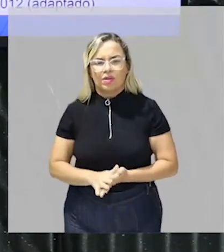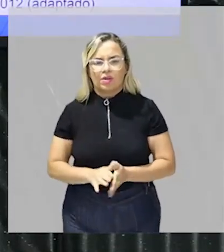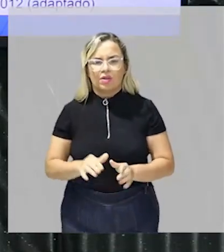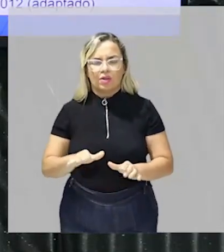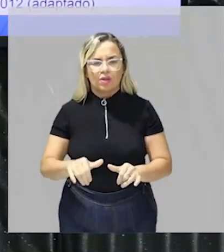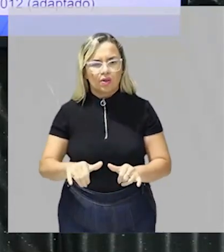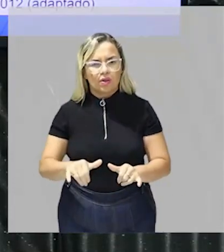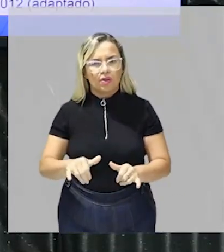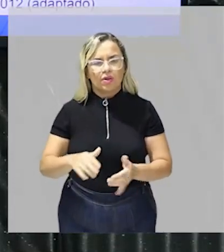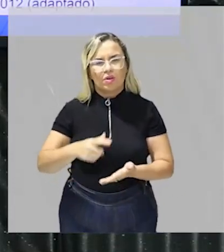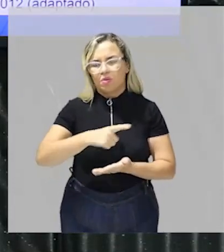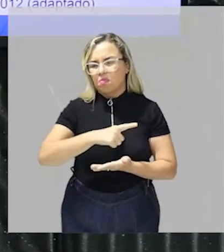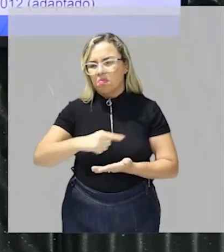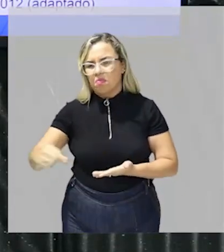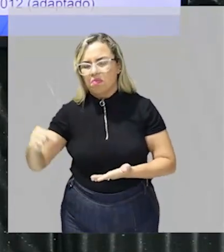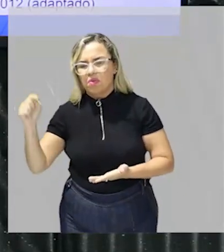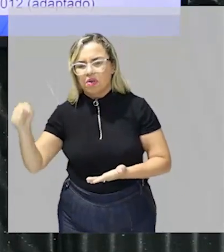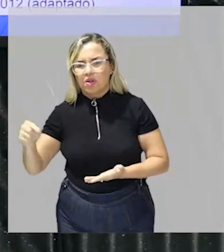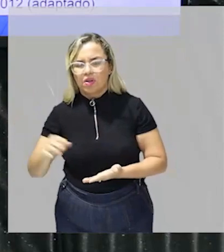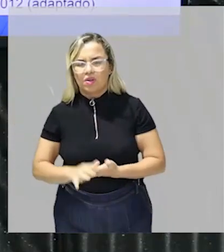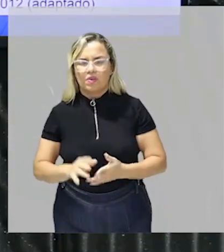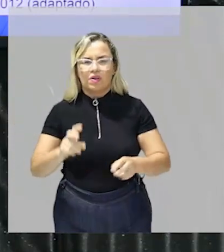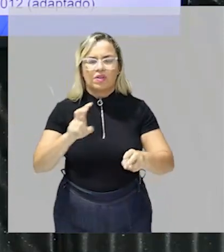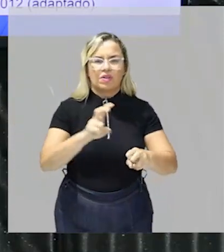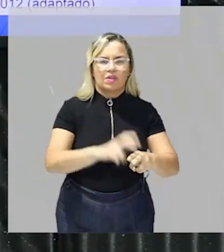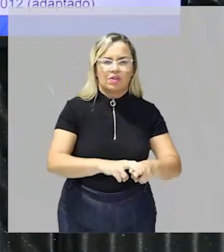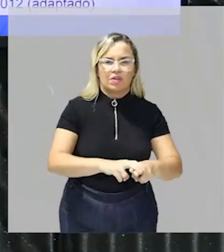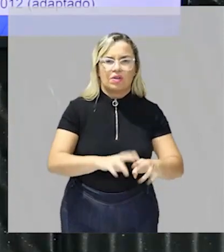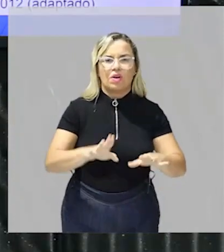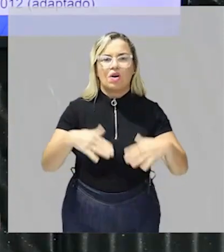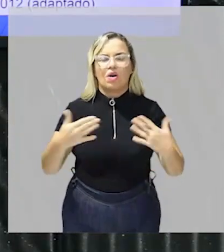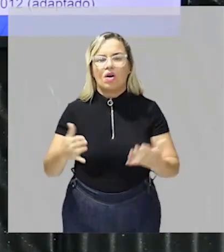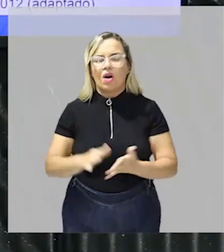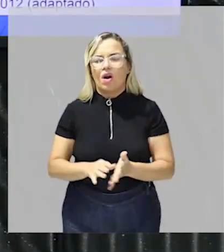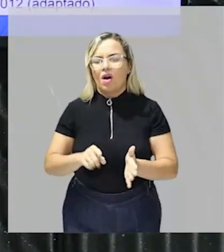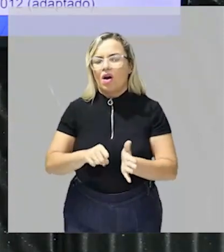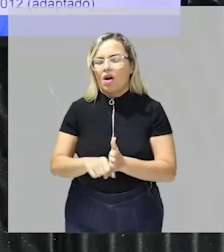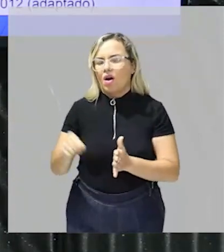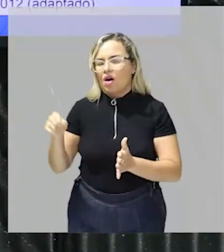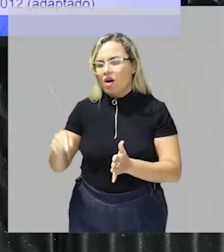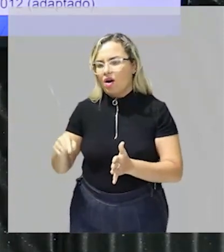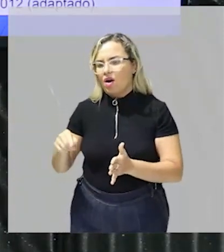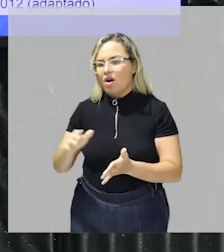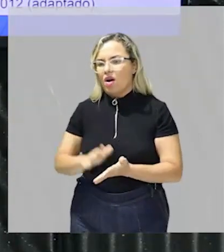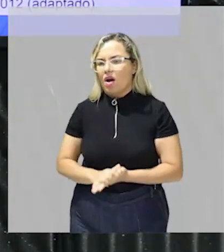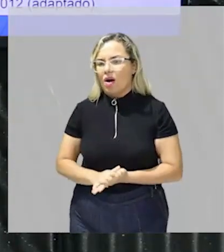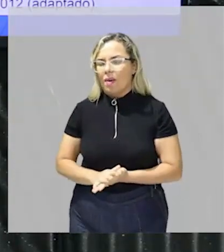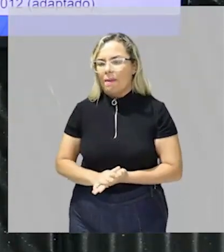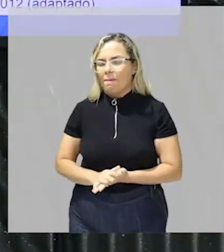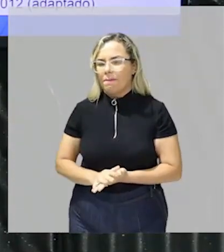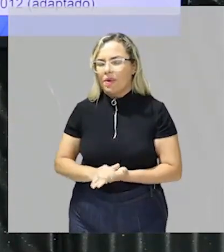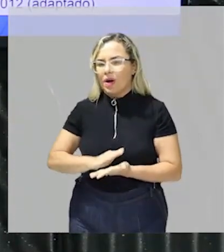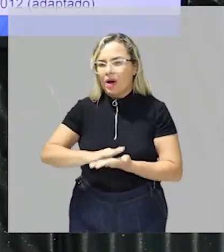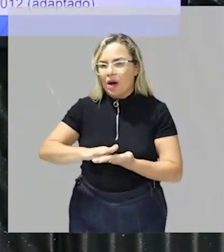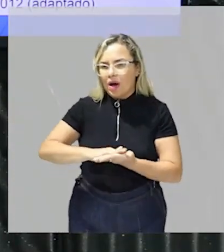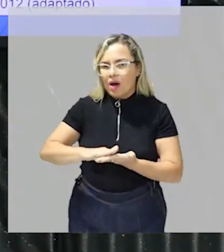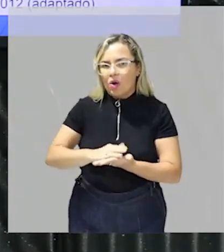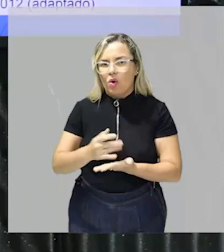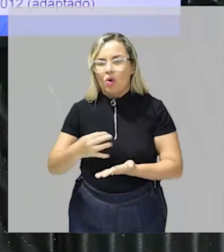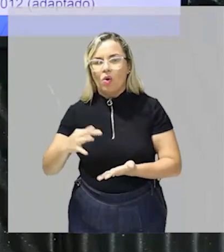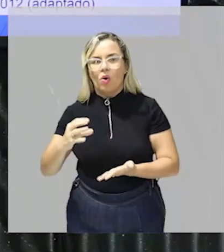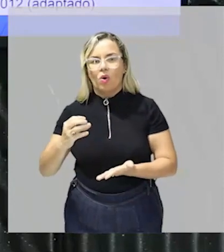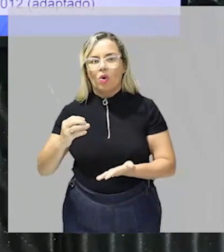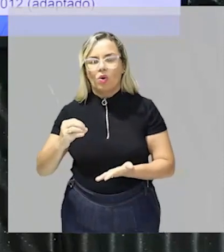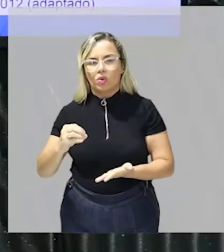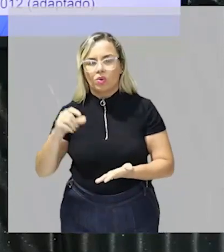centavos aí às vezes o caixa pergunta pra você você quer deixar esse troco pra instituição x aí é uma opção sua deixar